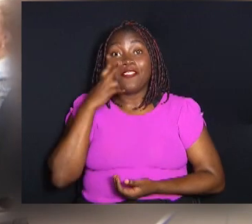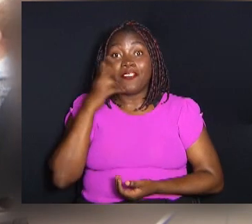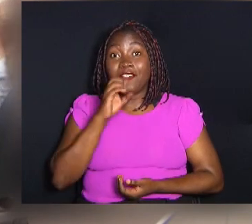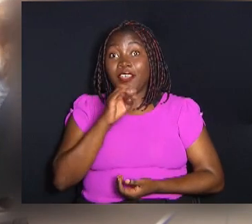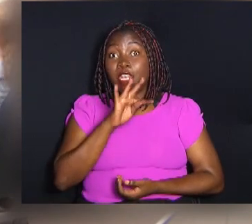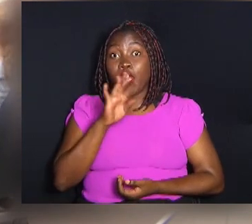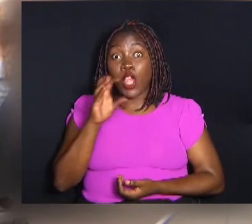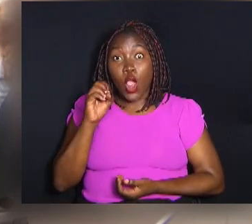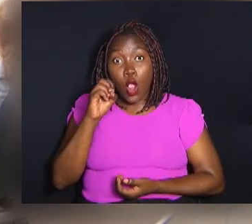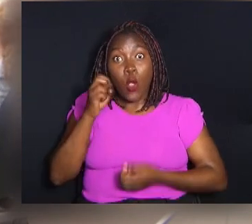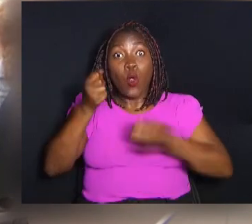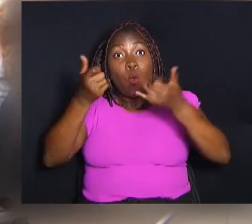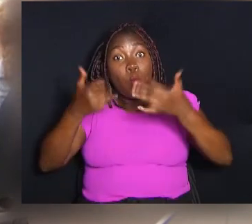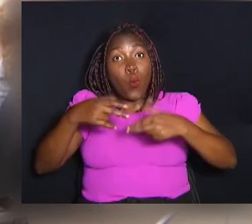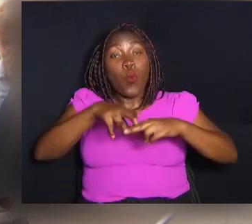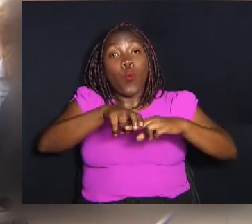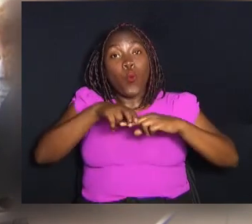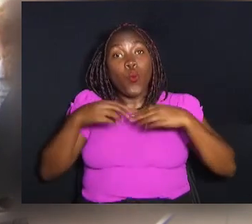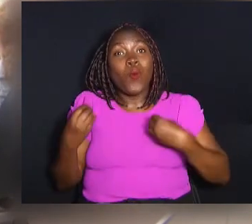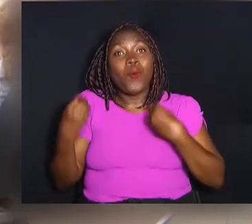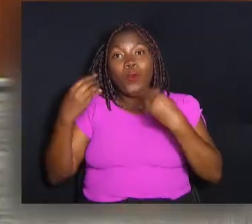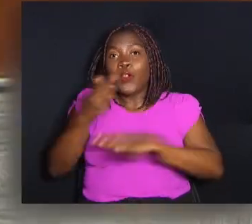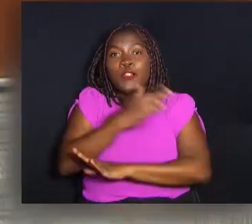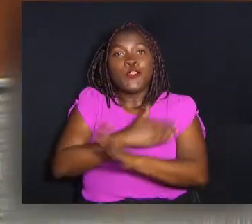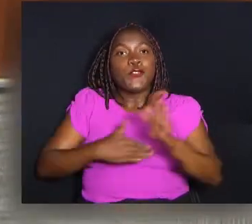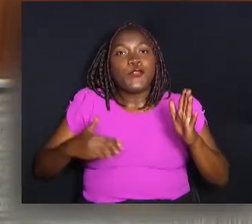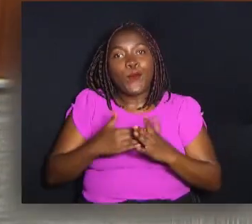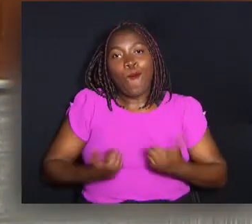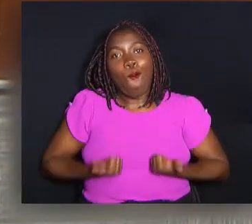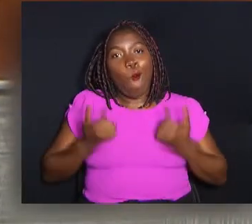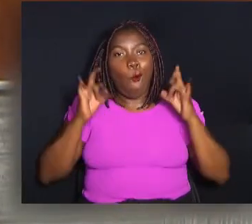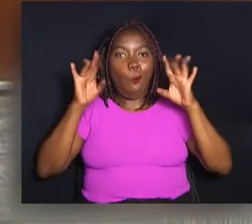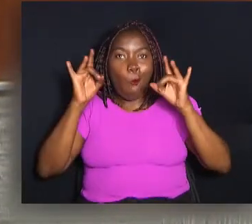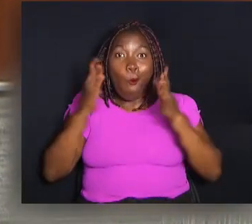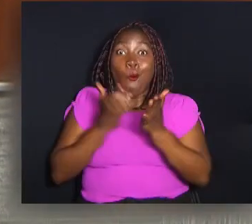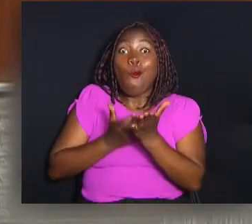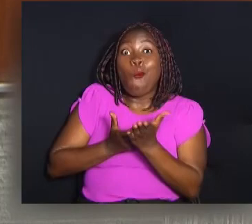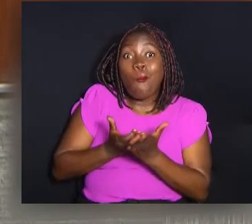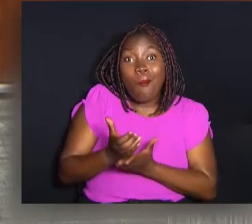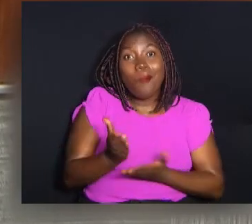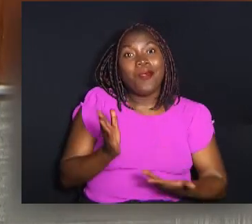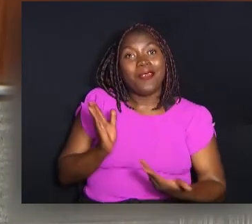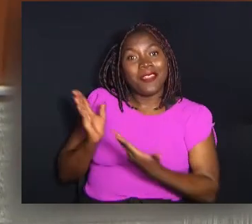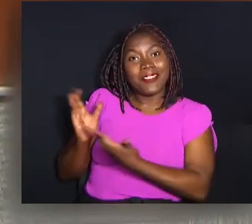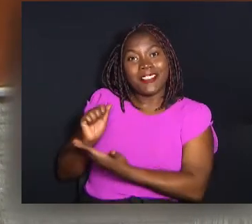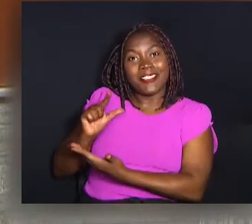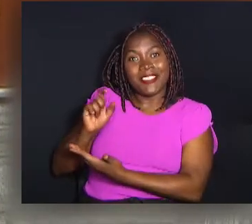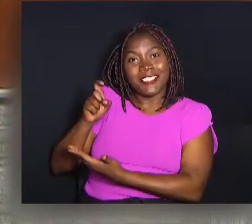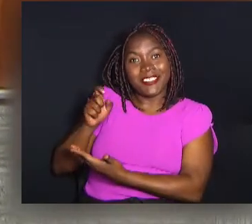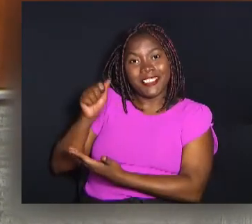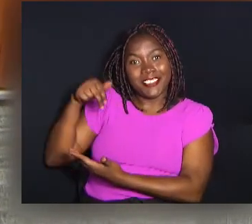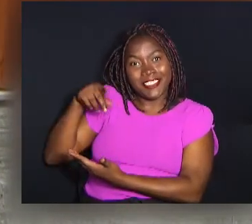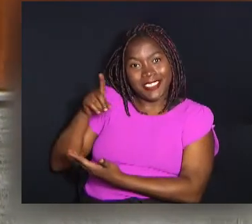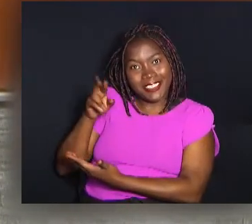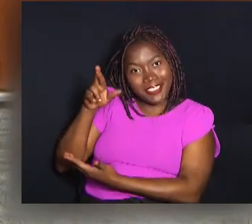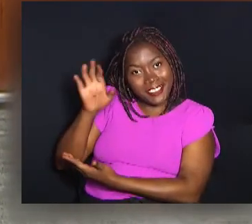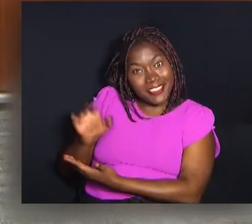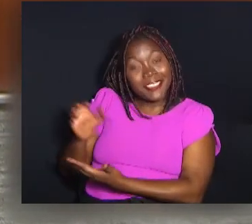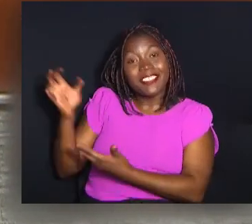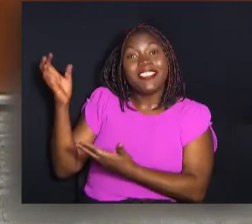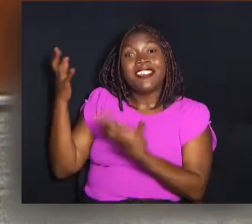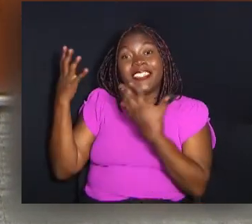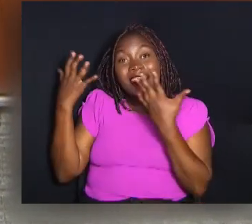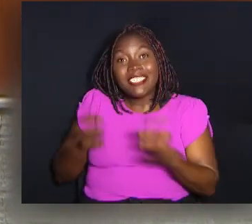O vereador Otto Alejandro justificou a entrega de todas as honrarias, começando pelo Alexandre Nicoletti, que